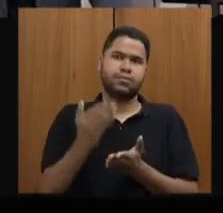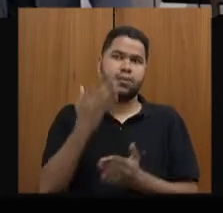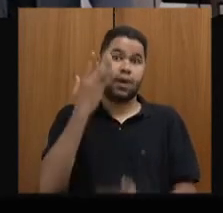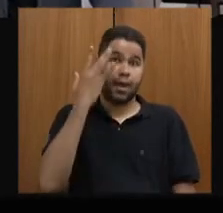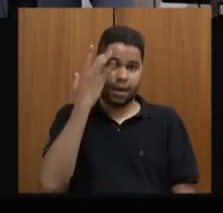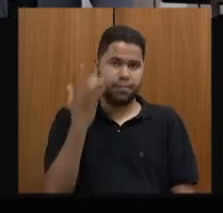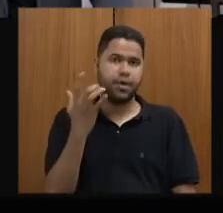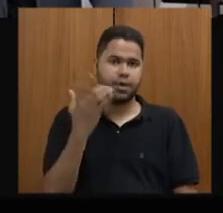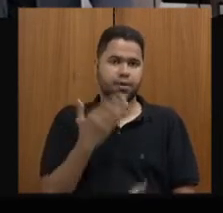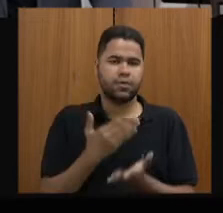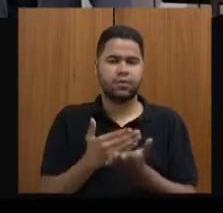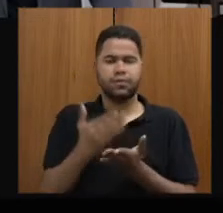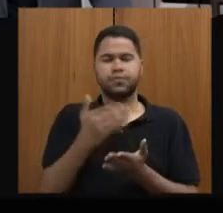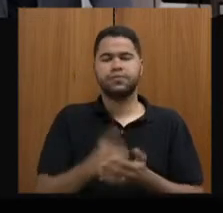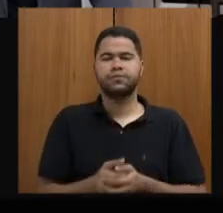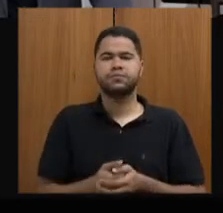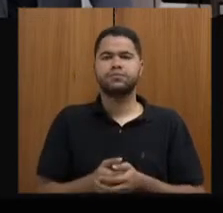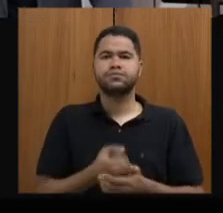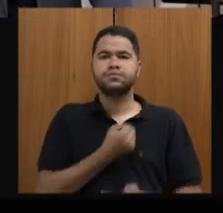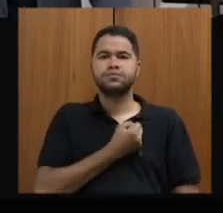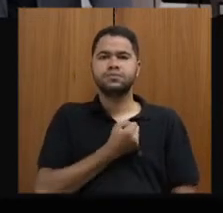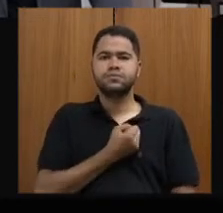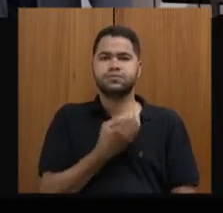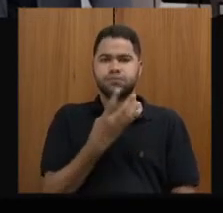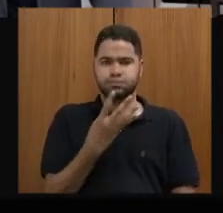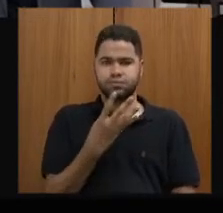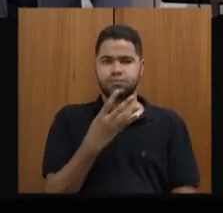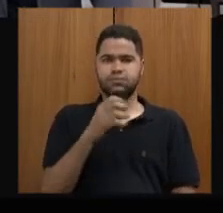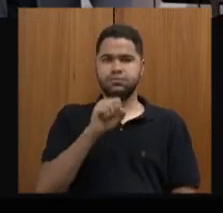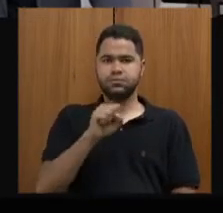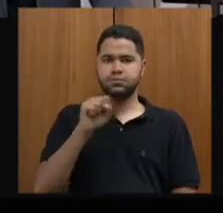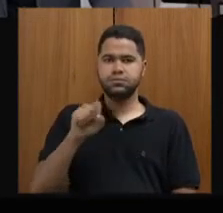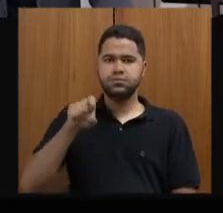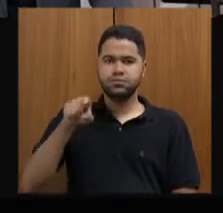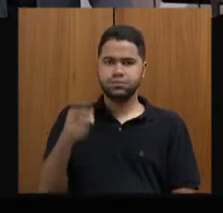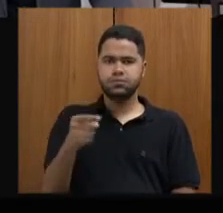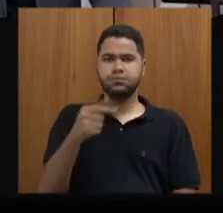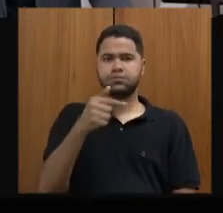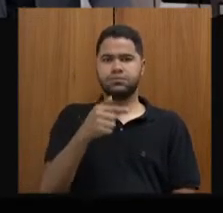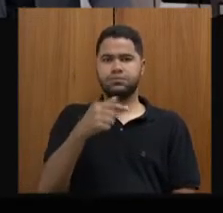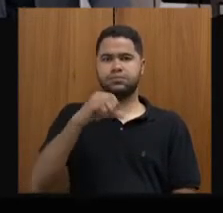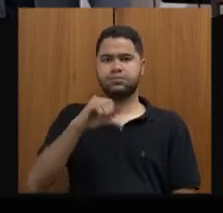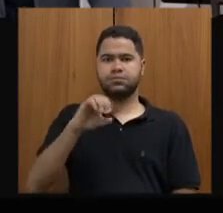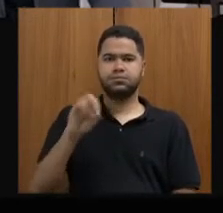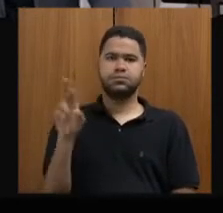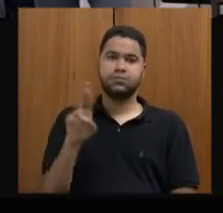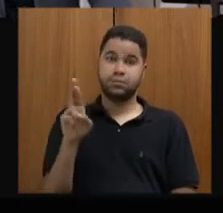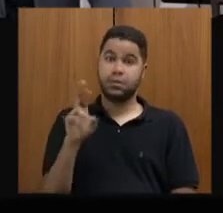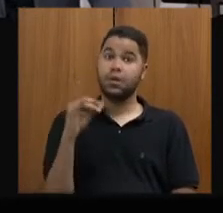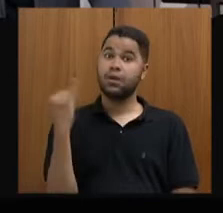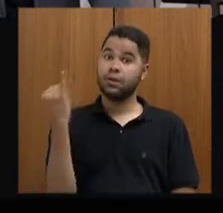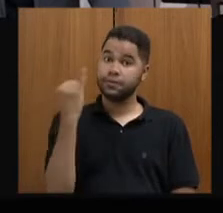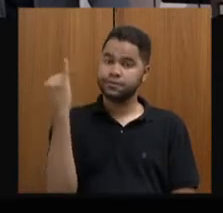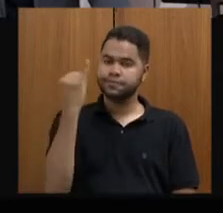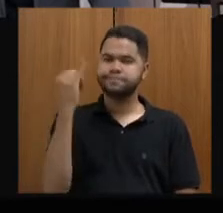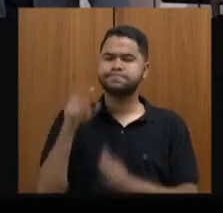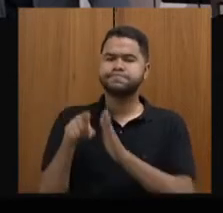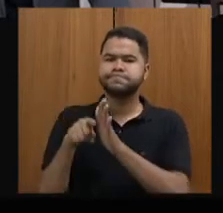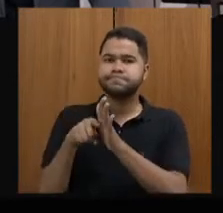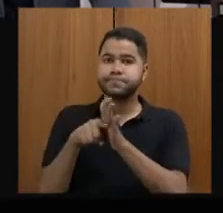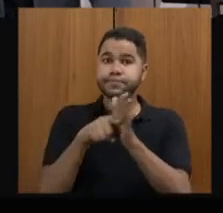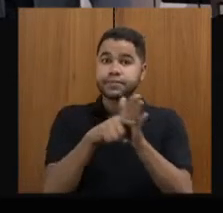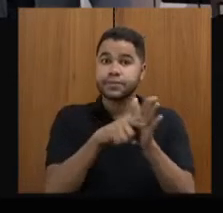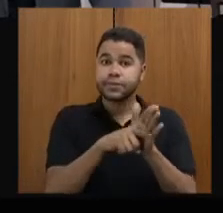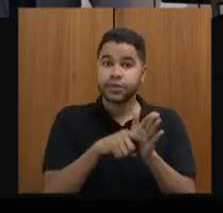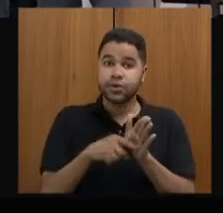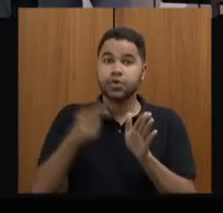nós iniciamos amanhã, no valor de R$ 488.790. É muito importante pesquisar novamente